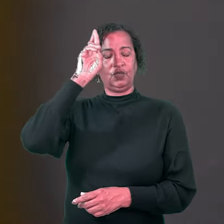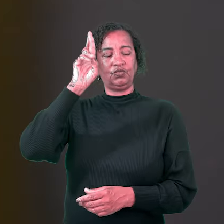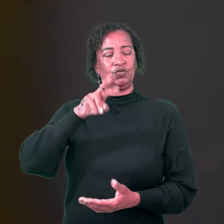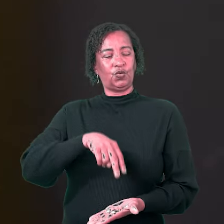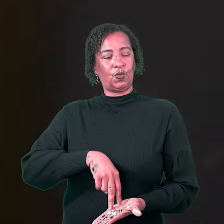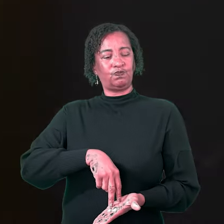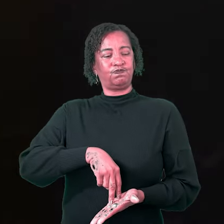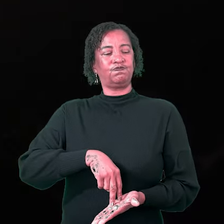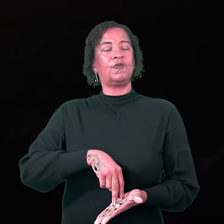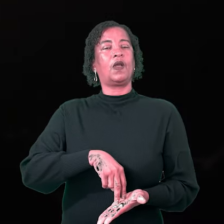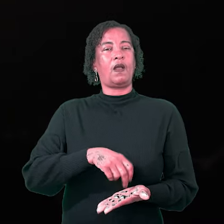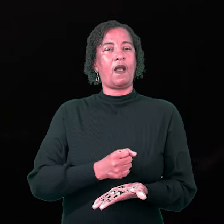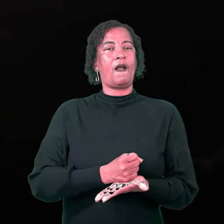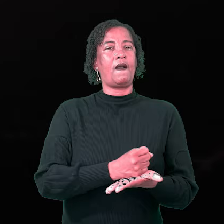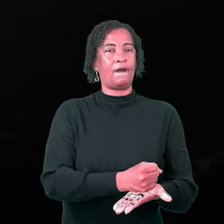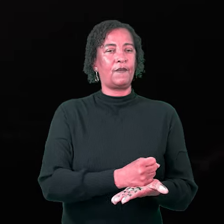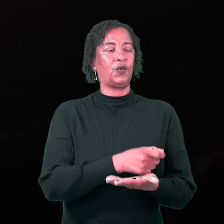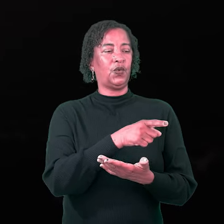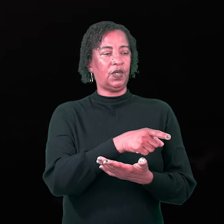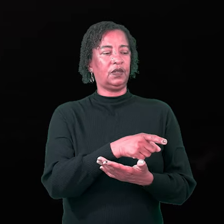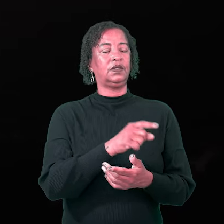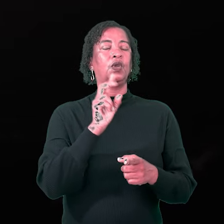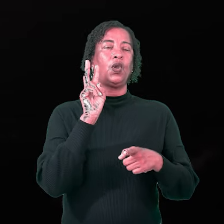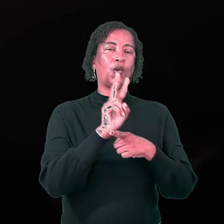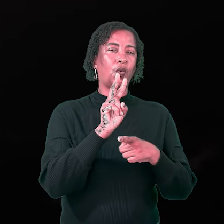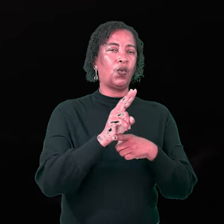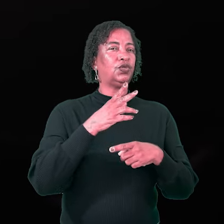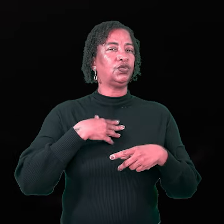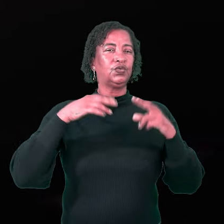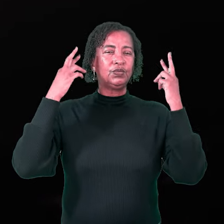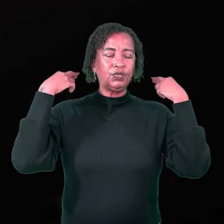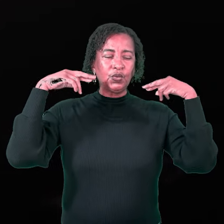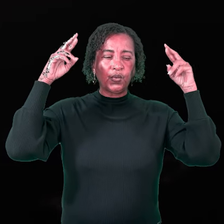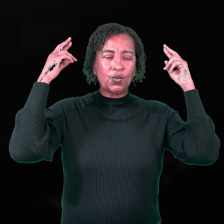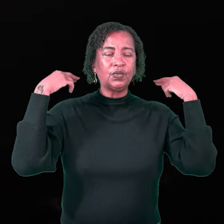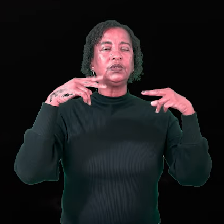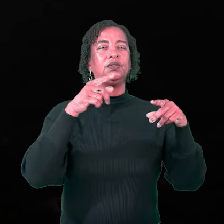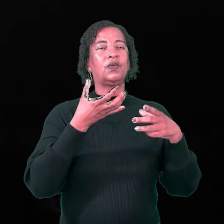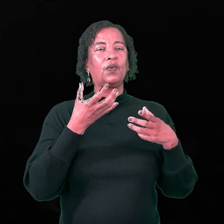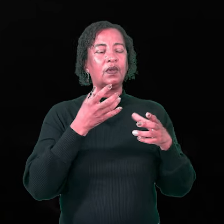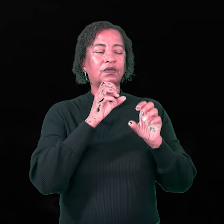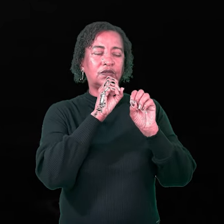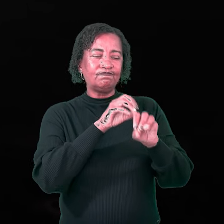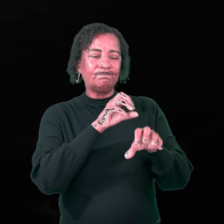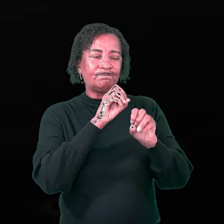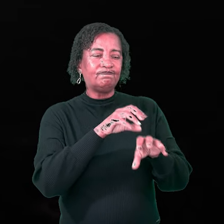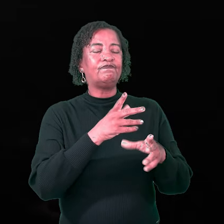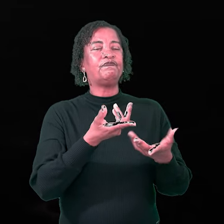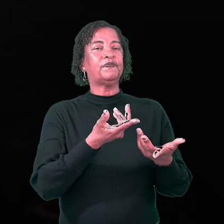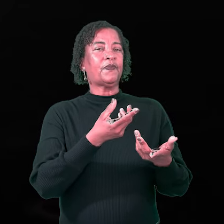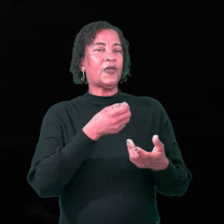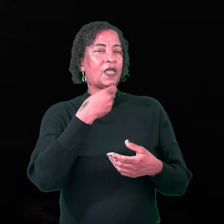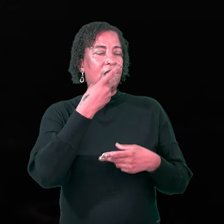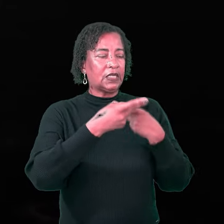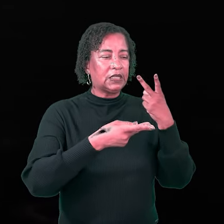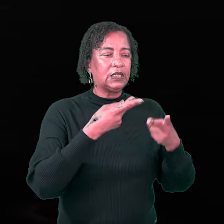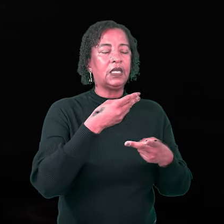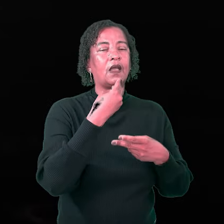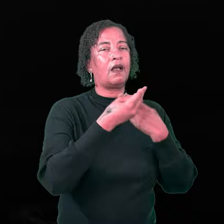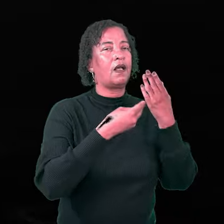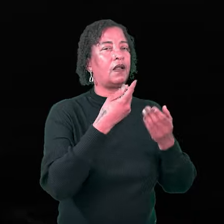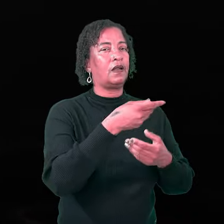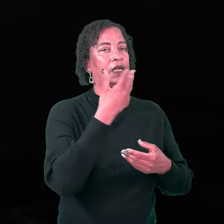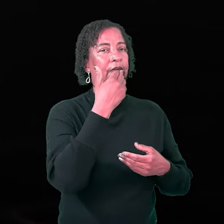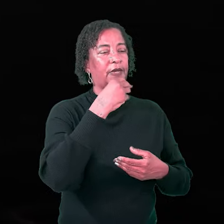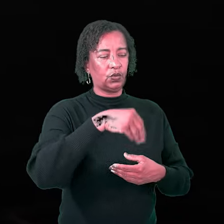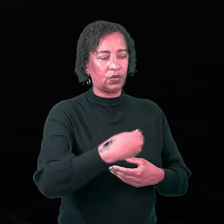Pedro, cuide dos meus cordeiros, eu quero alguém que alimente meus cordeiros. A segunda bem-aventurança